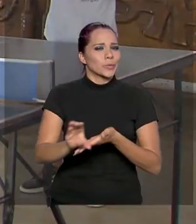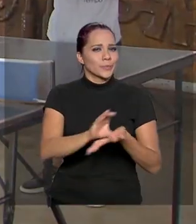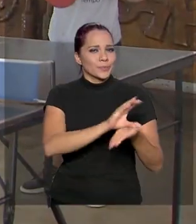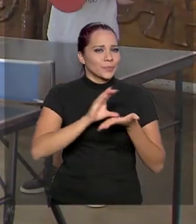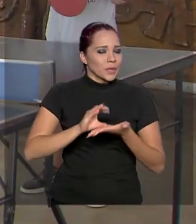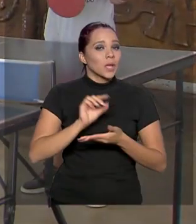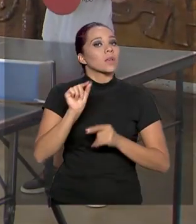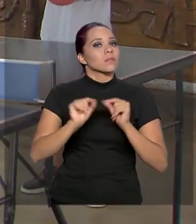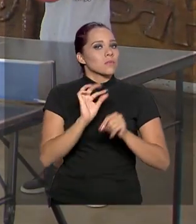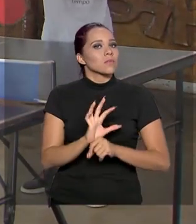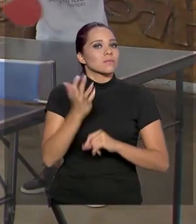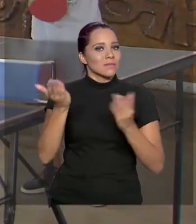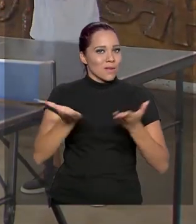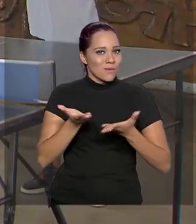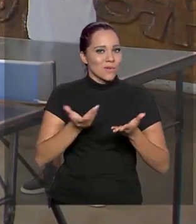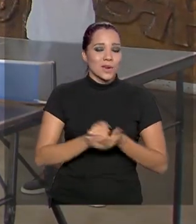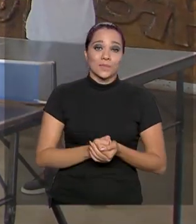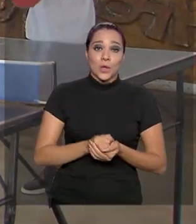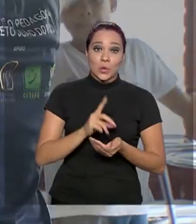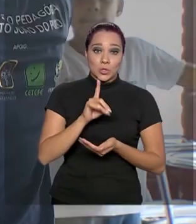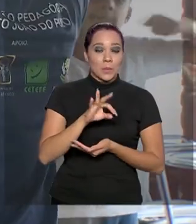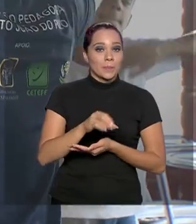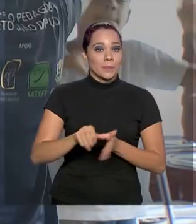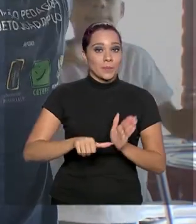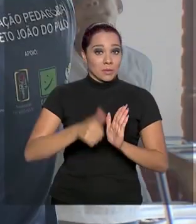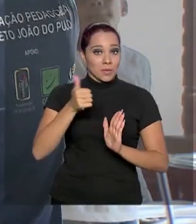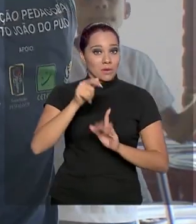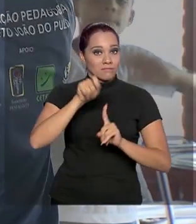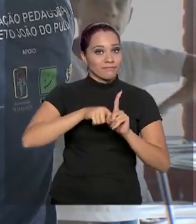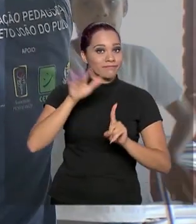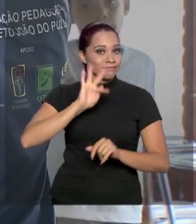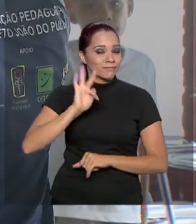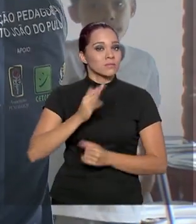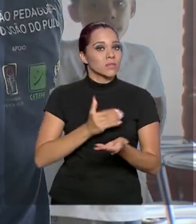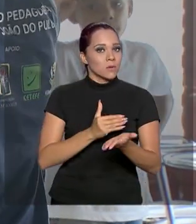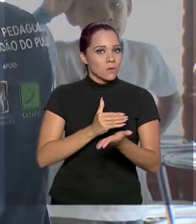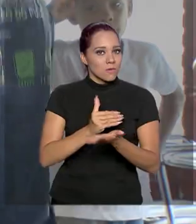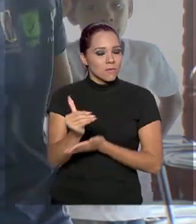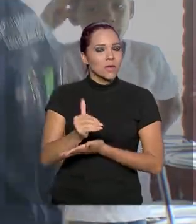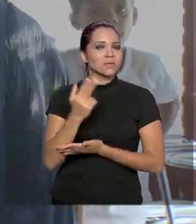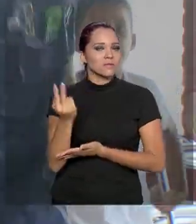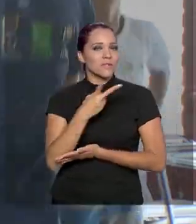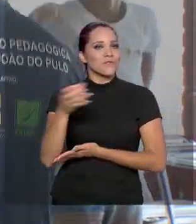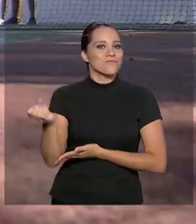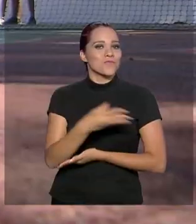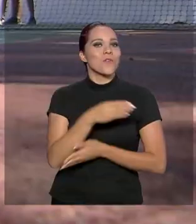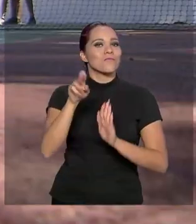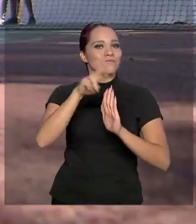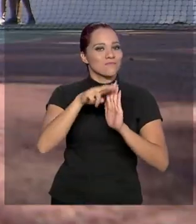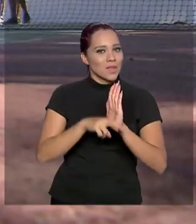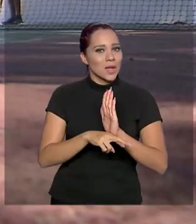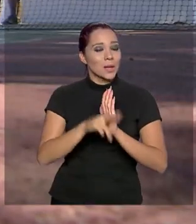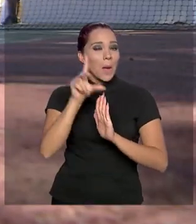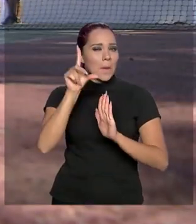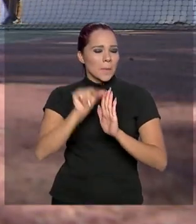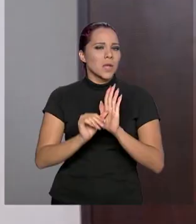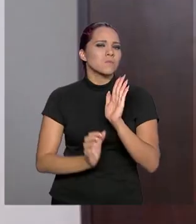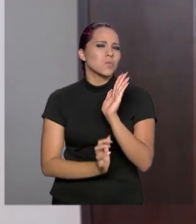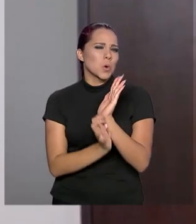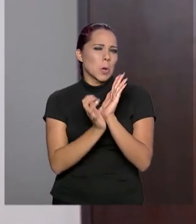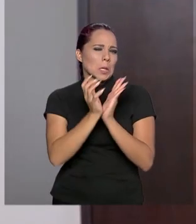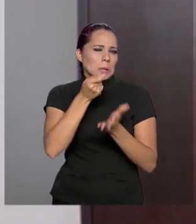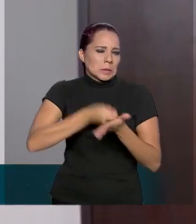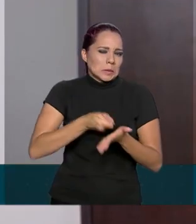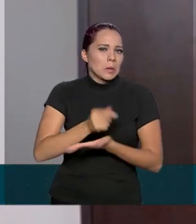aconteceu agora. A partir de 1º de fevereiro, já começam a valer as novas regras menos burocráticas.